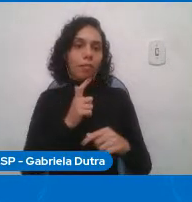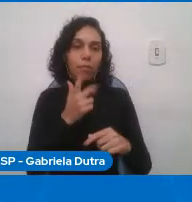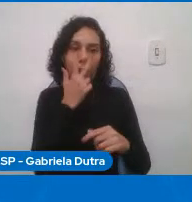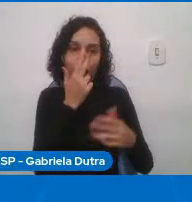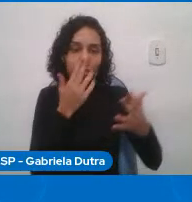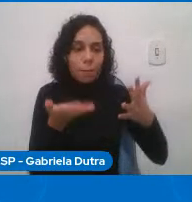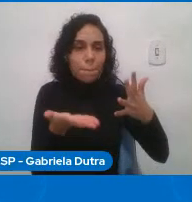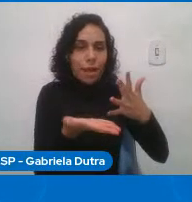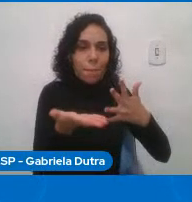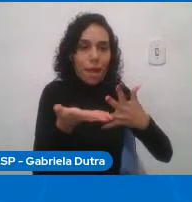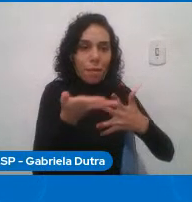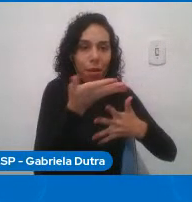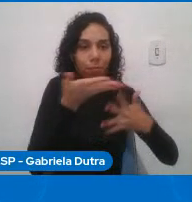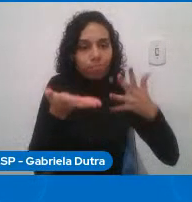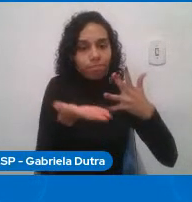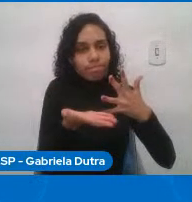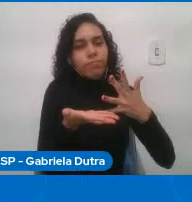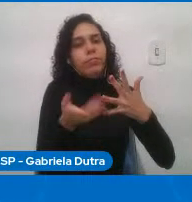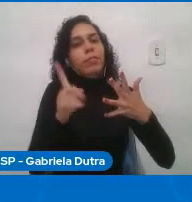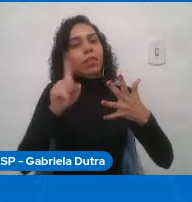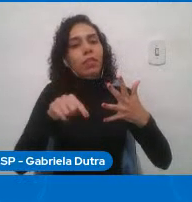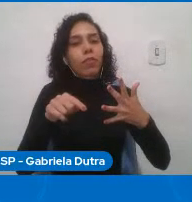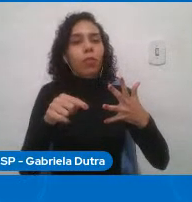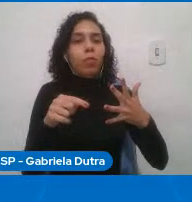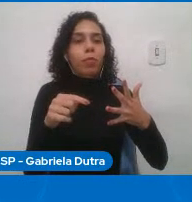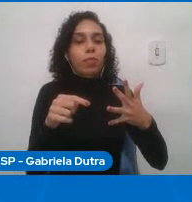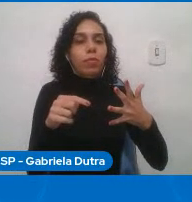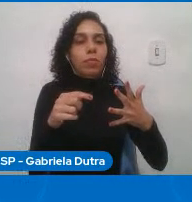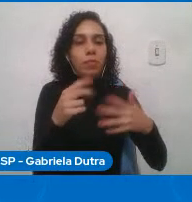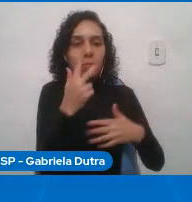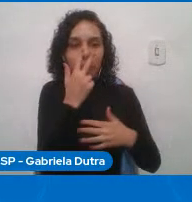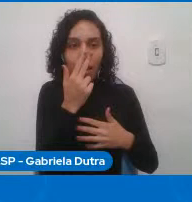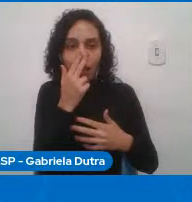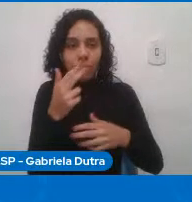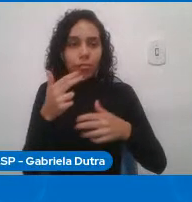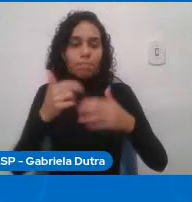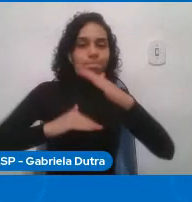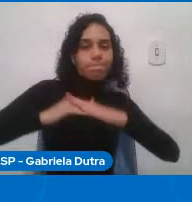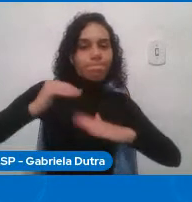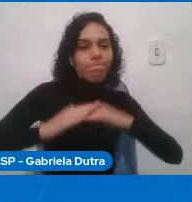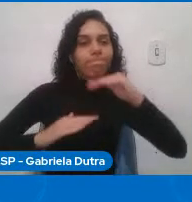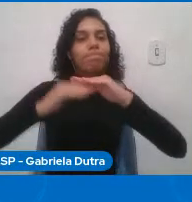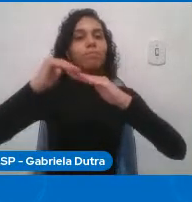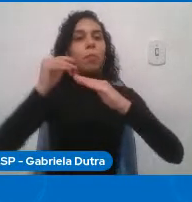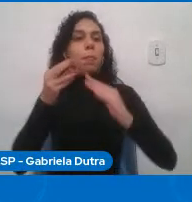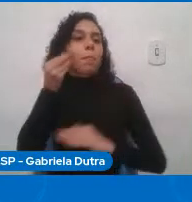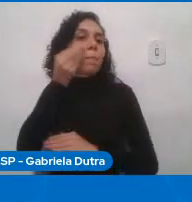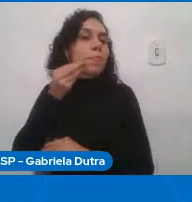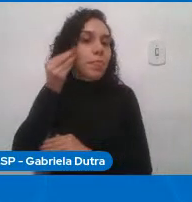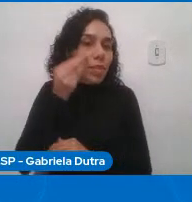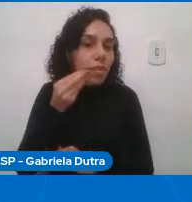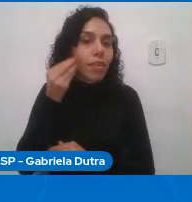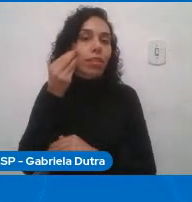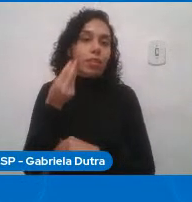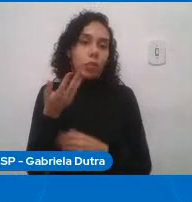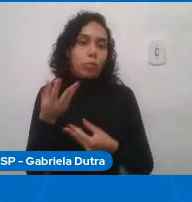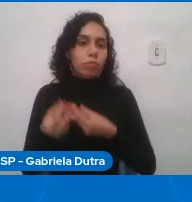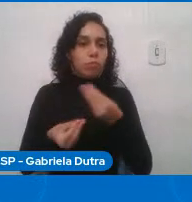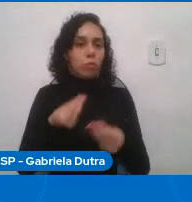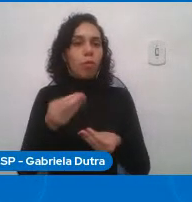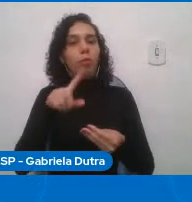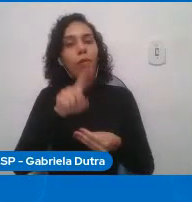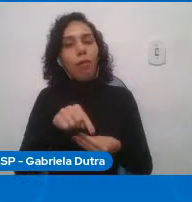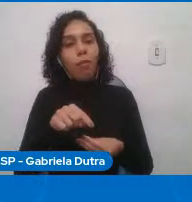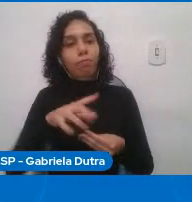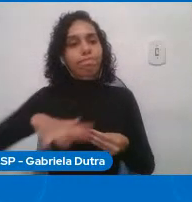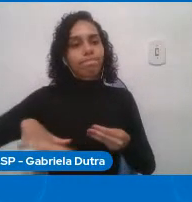ele está falando basicamente de infraestrutura infraestrutura de sistemas de informação infraestrutura computacional hardware